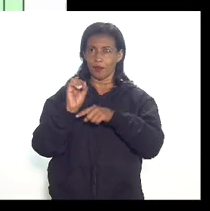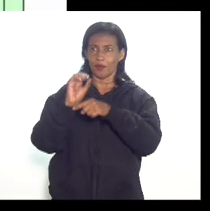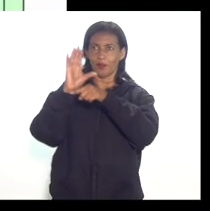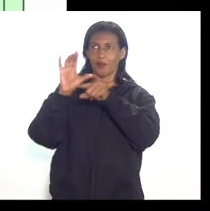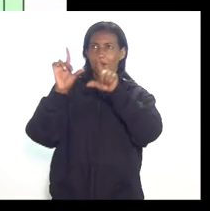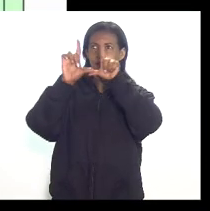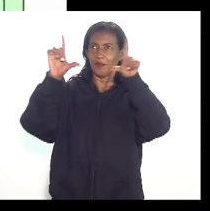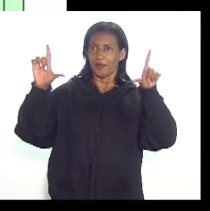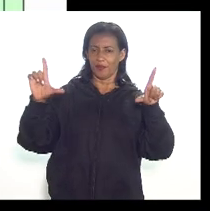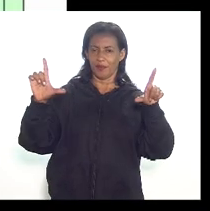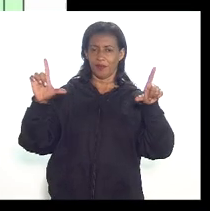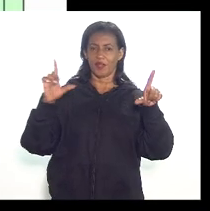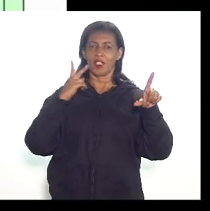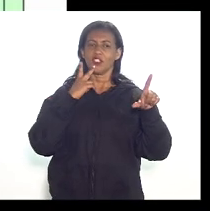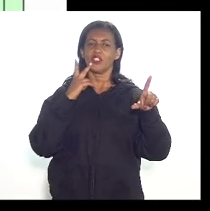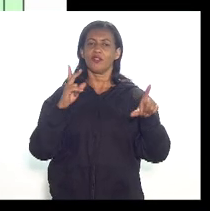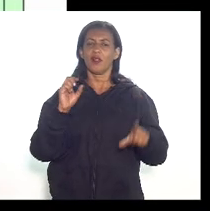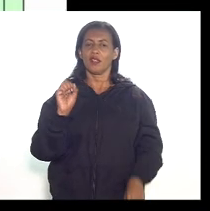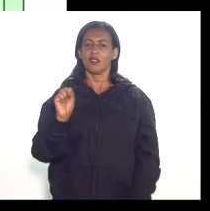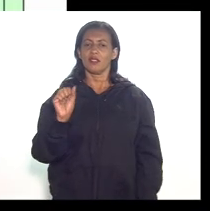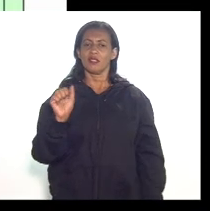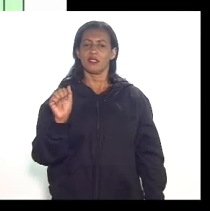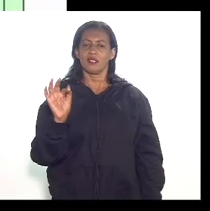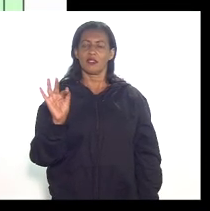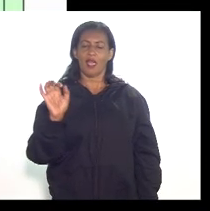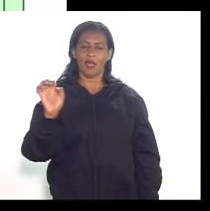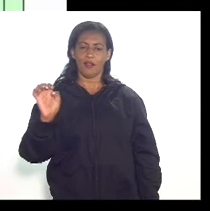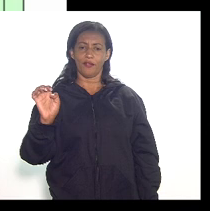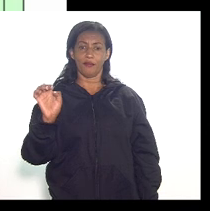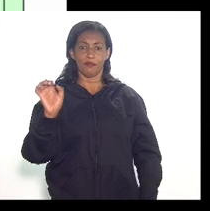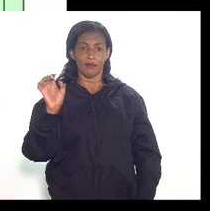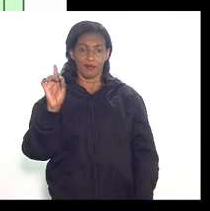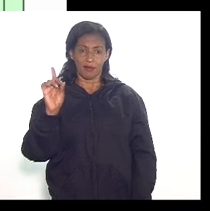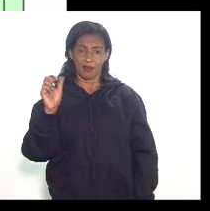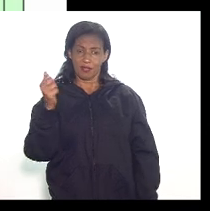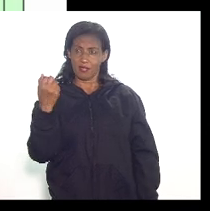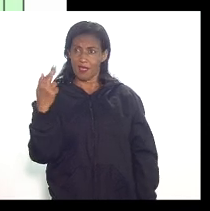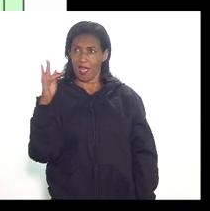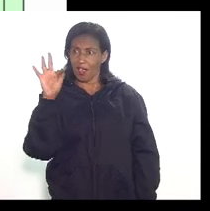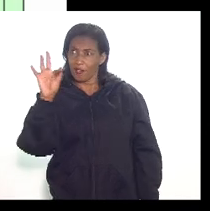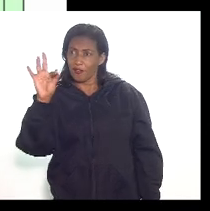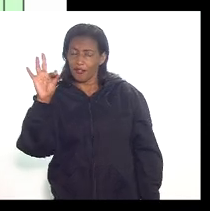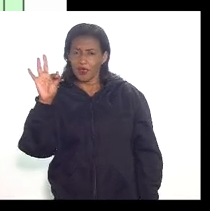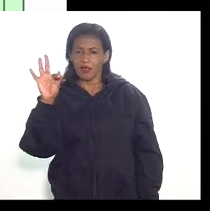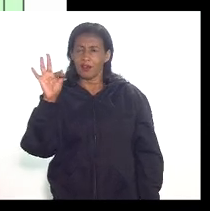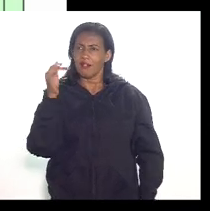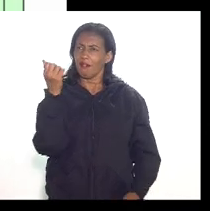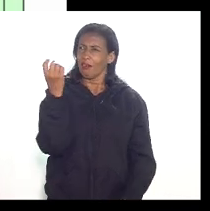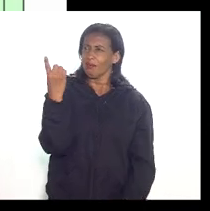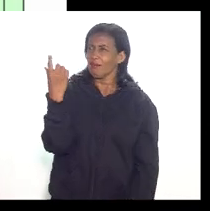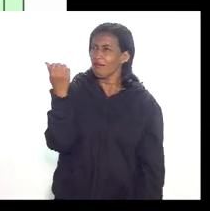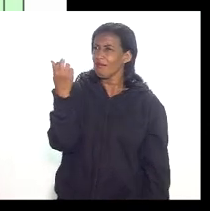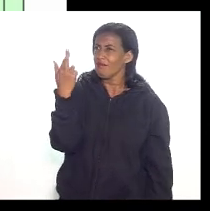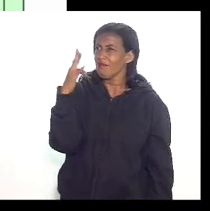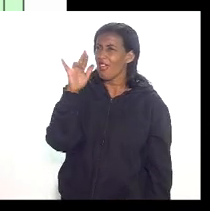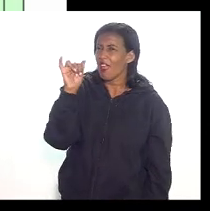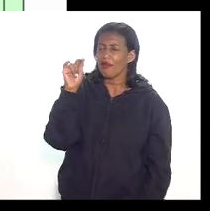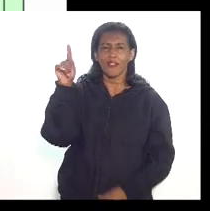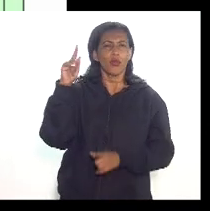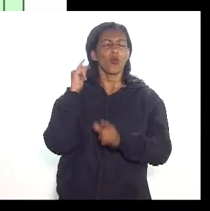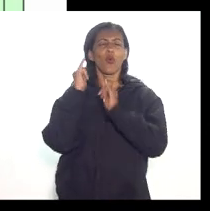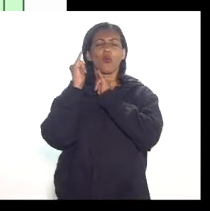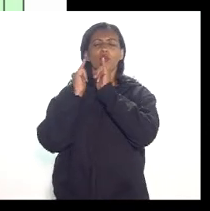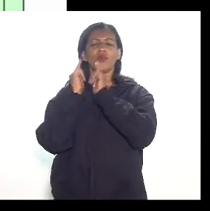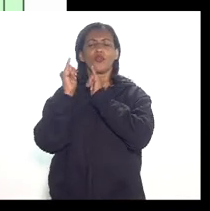verdade a gente fala muito do SAP mas quando se trata do DAP as informações são extraídas do SAP através desse sistema